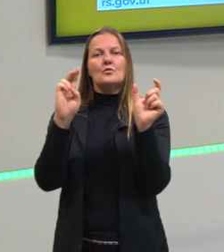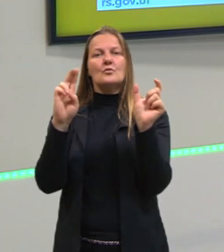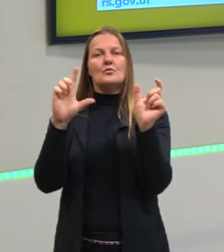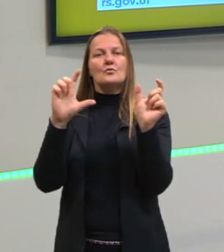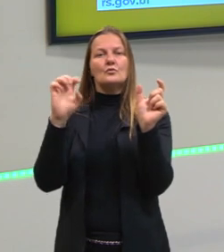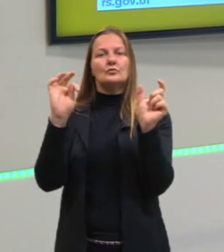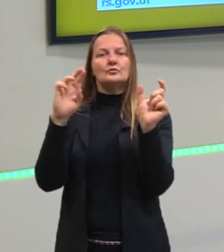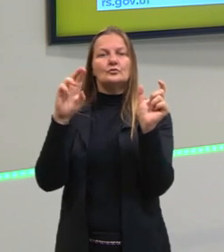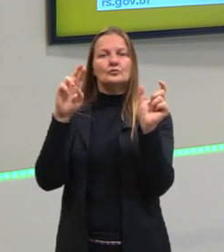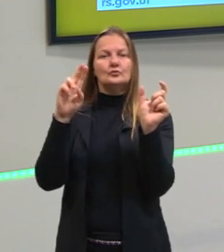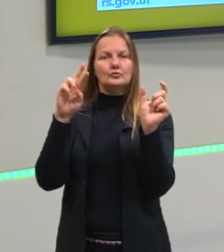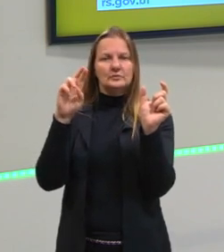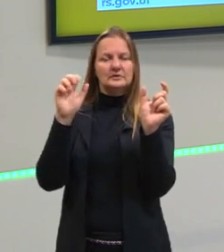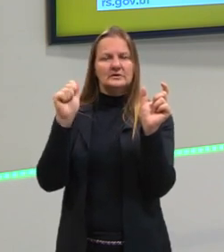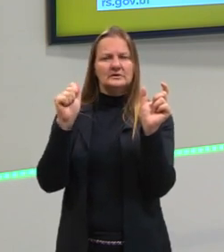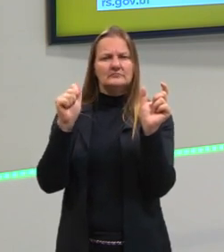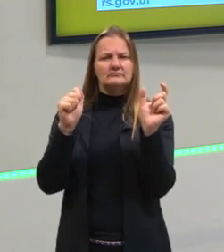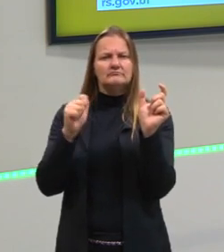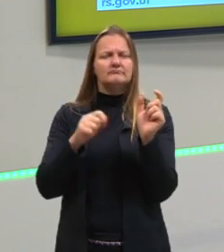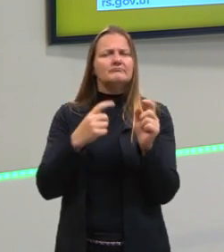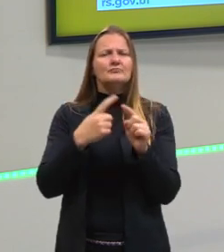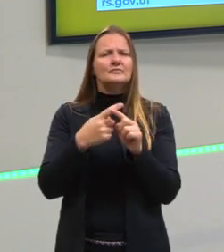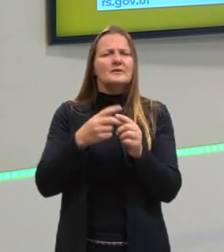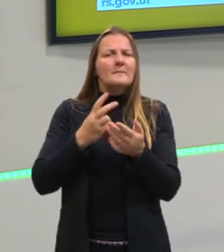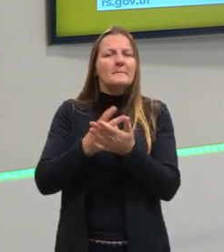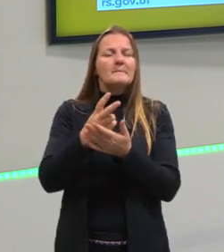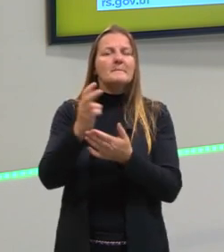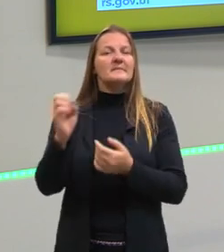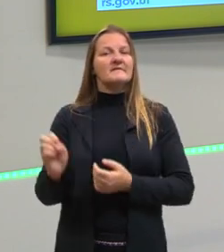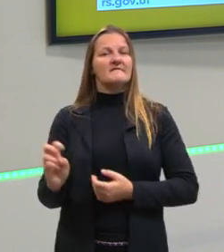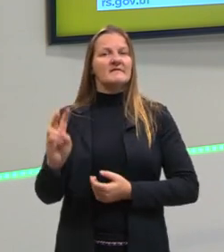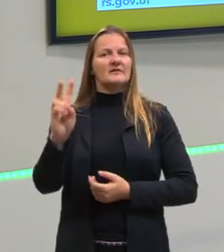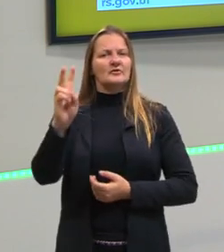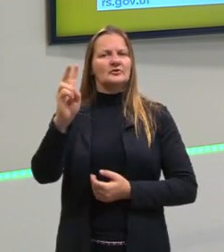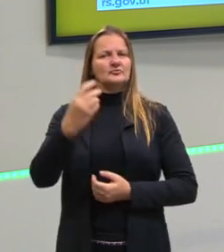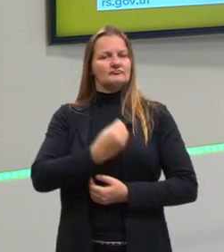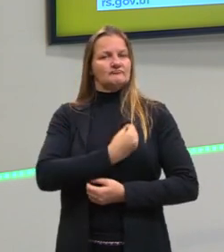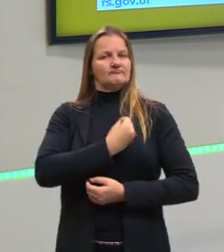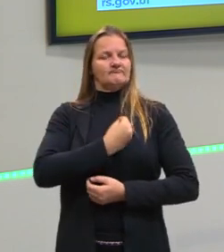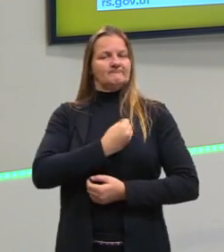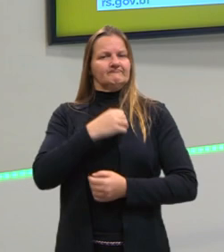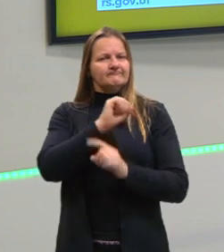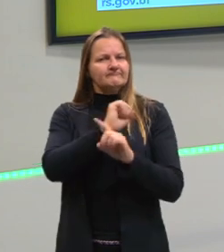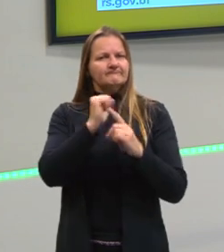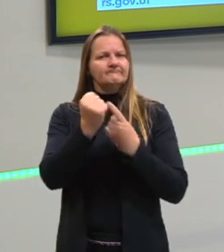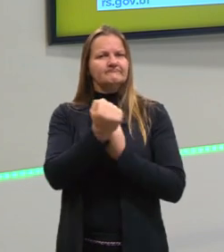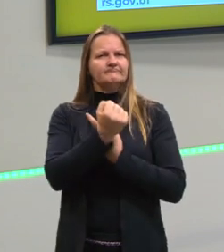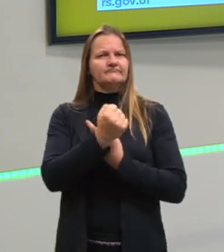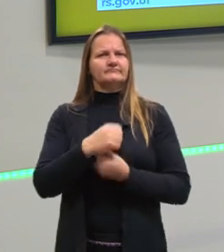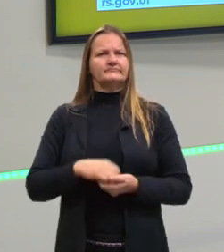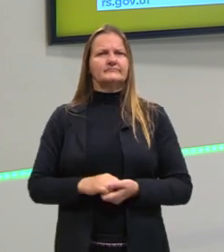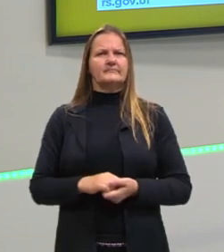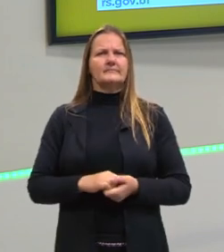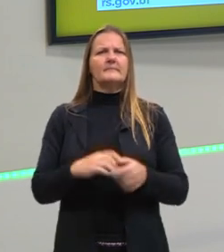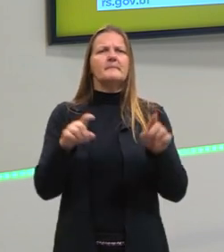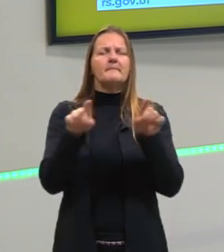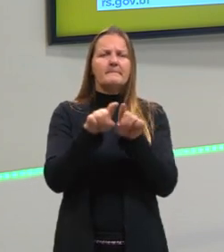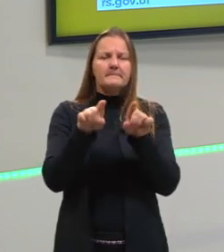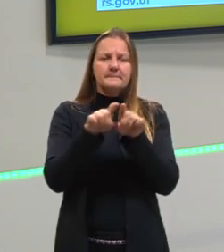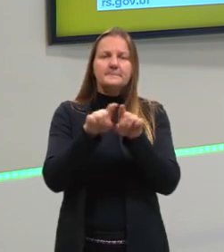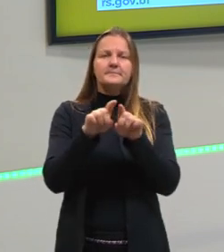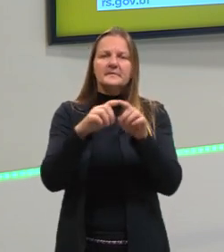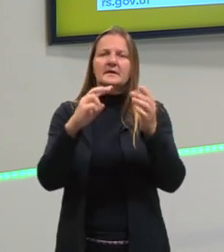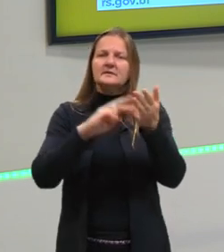mas por isso que nós temos a cultura, para manter esses valores, manter vivos esses valores da sociedade. Como também ela tem como